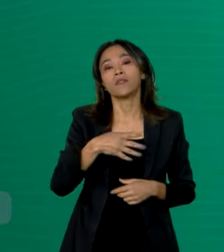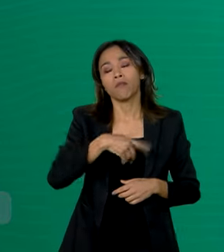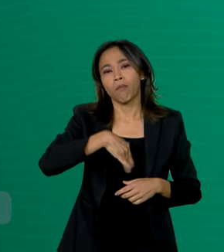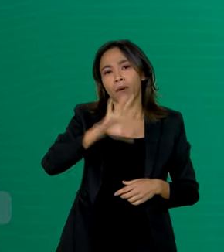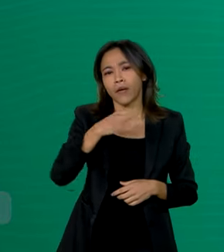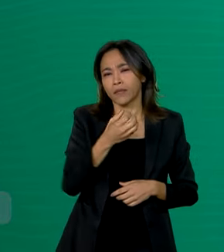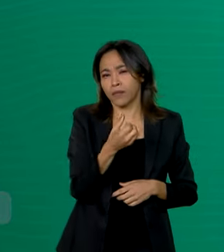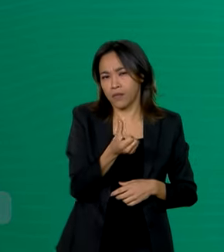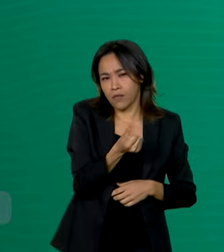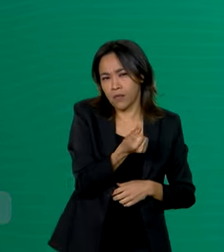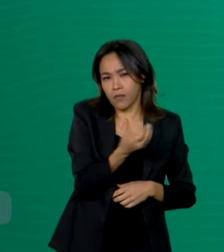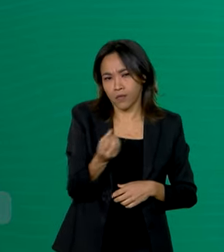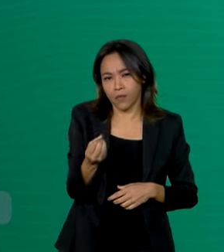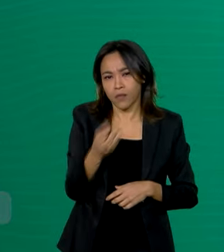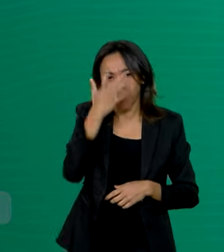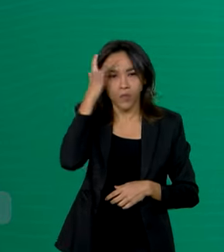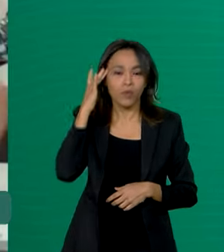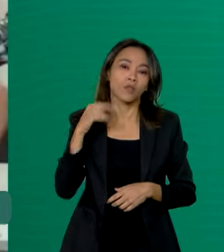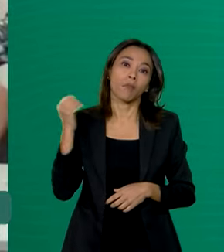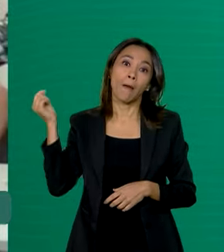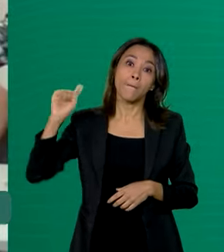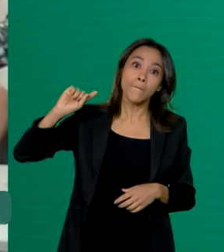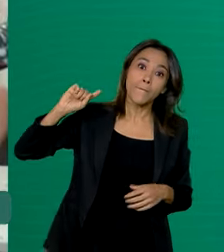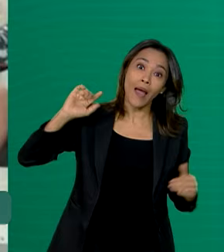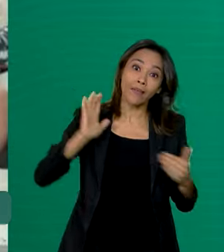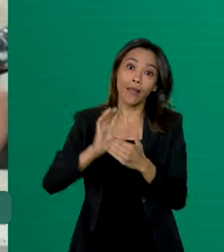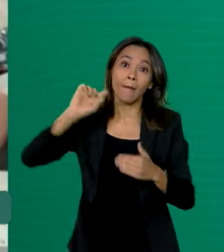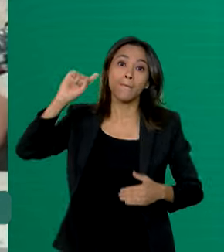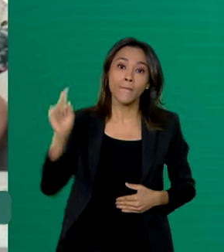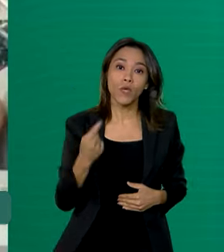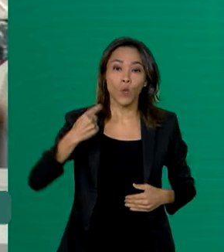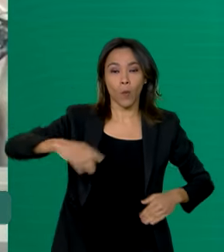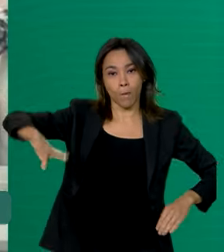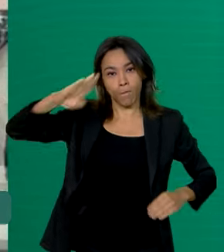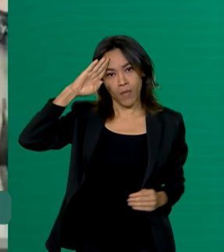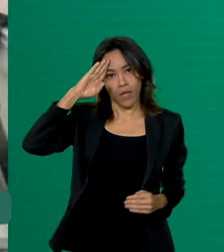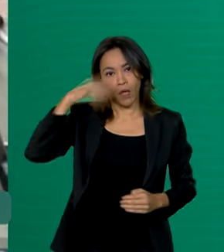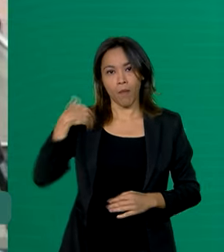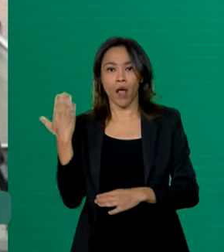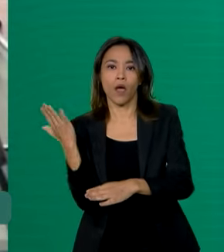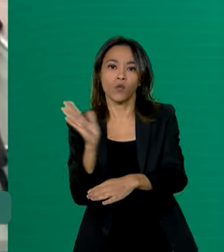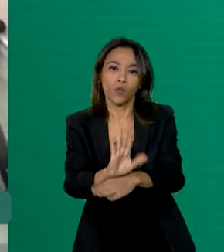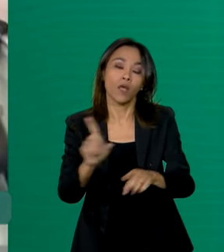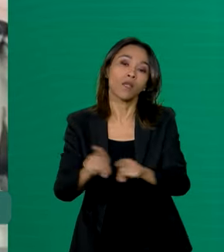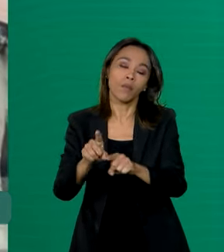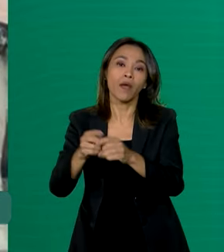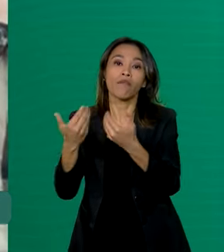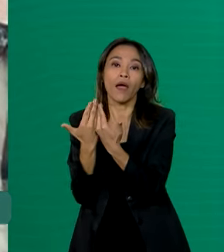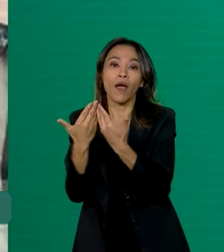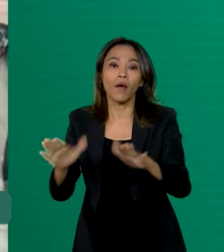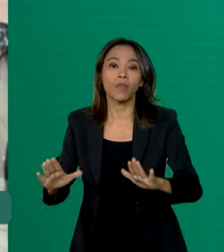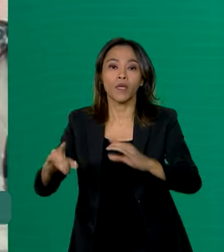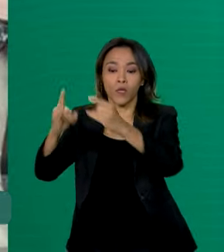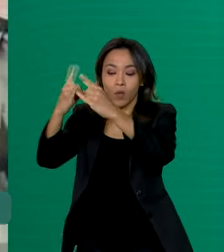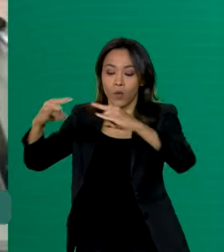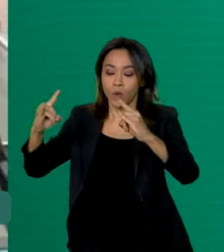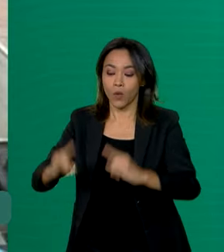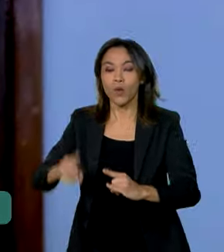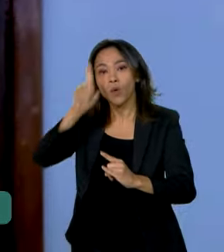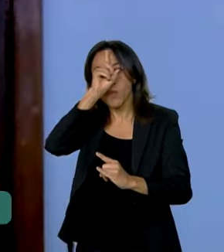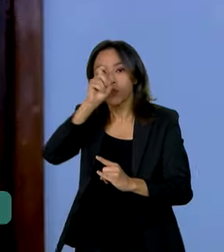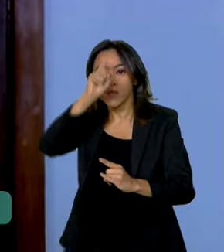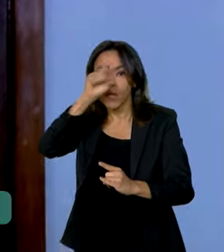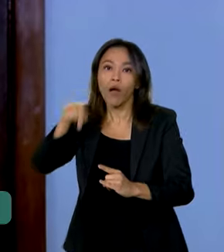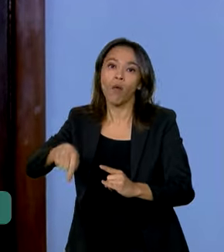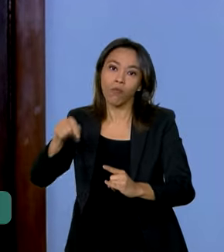E a previsão é chegar a mais de mil militares na operação. Um hospital de campanha também vai ser aberto no município de Lageado.